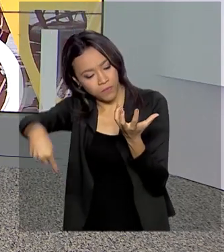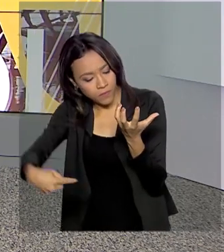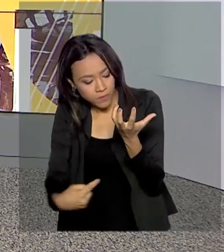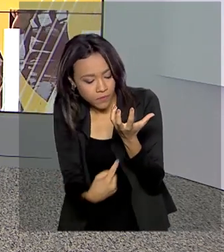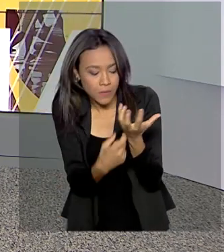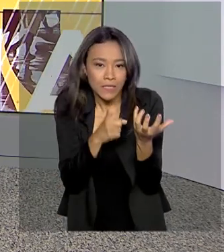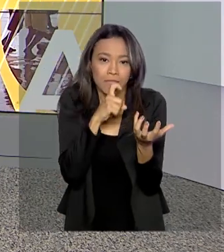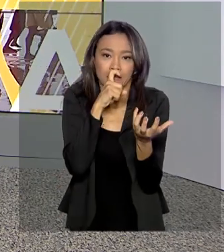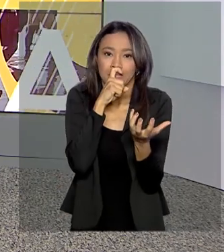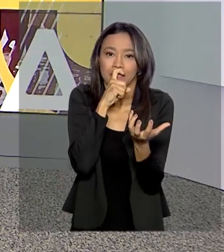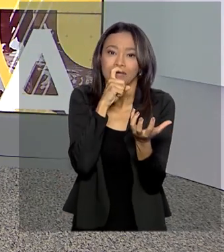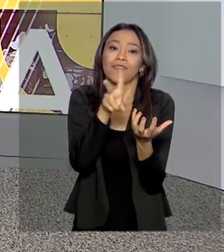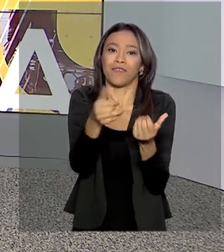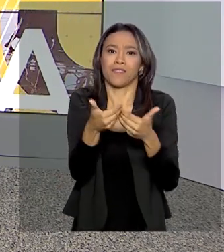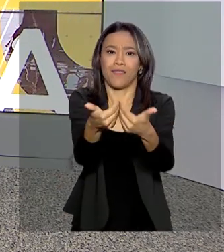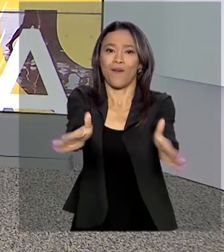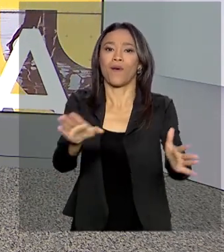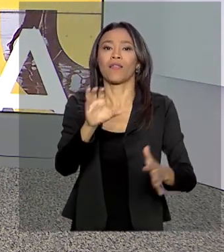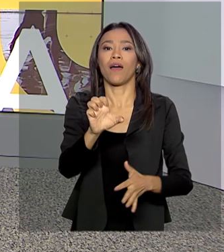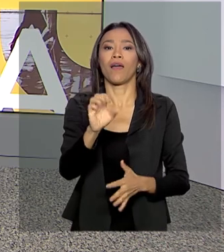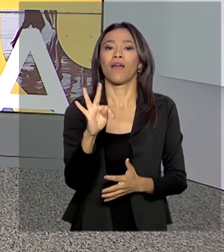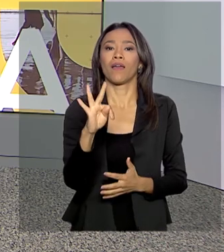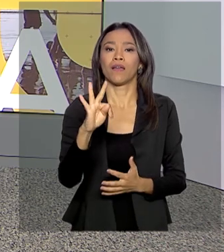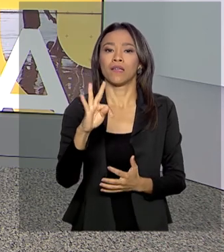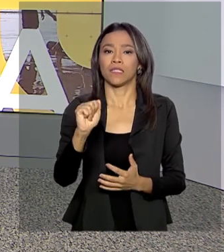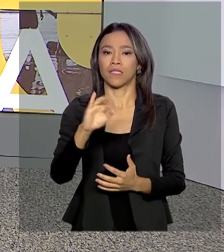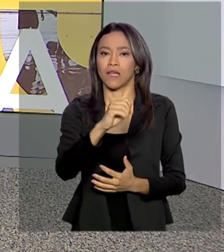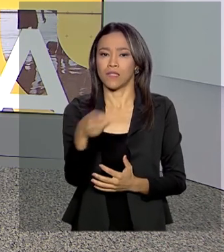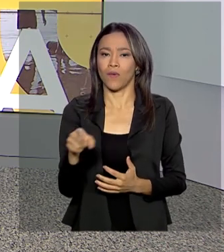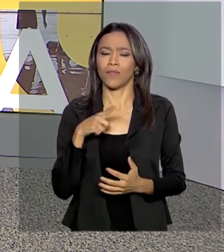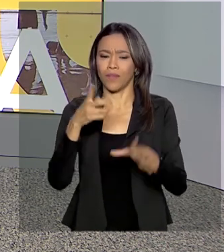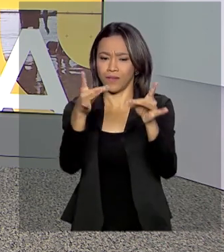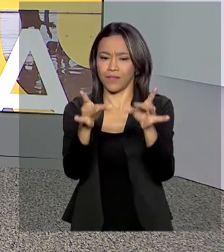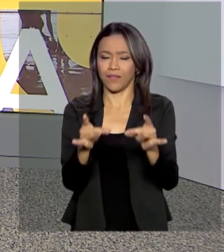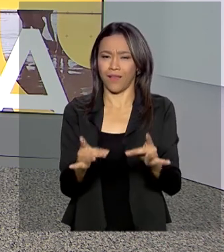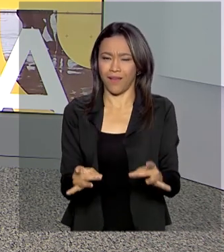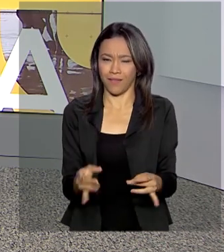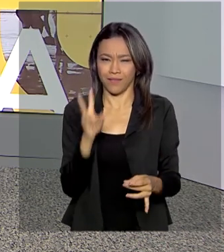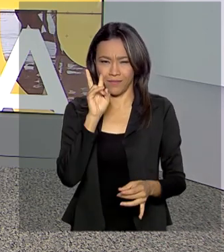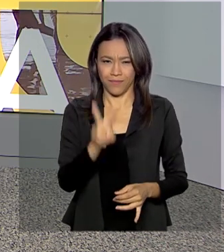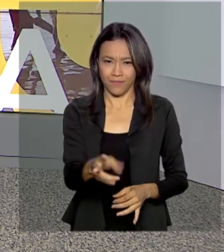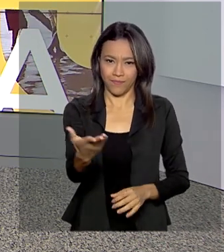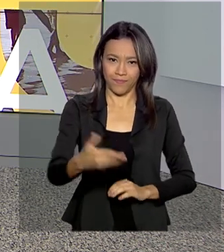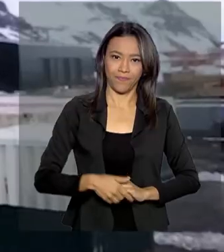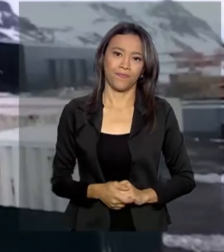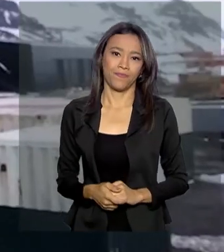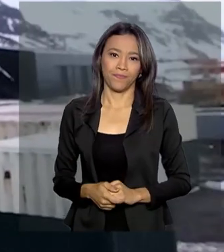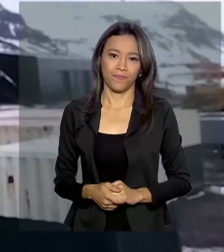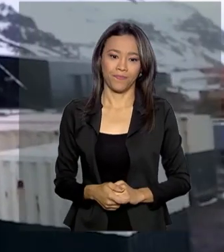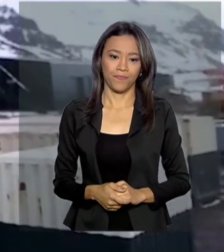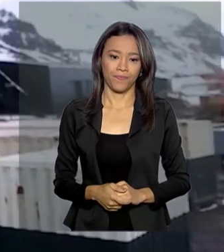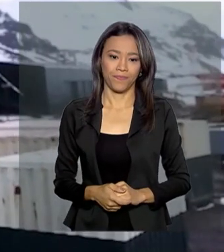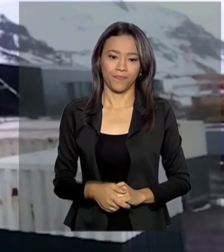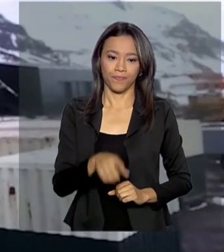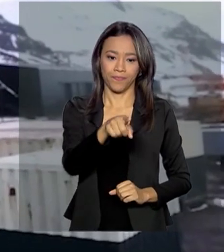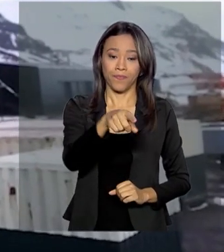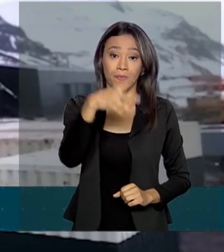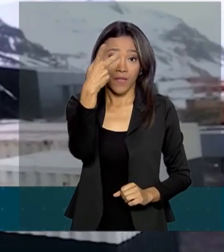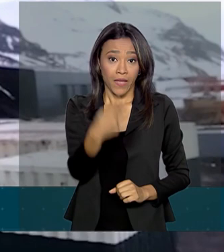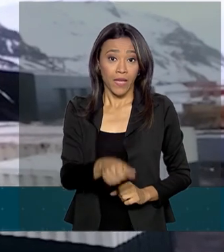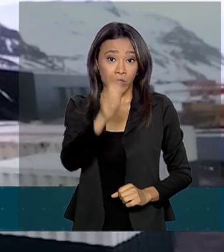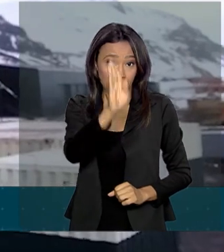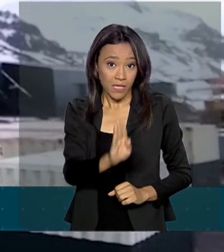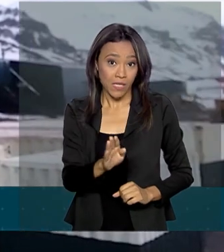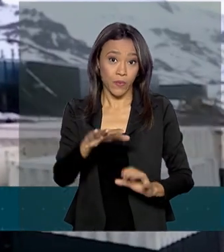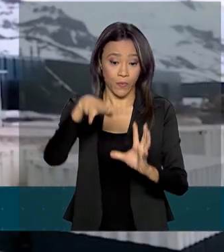Comandante Ferraz. Maurício de Almeida traz os detalhes direto do continente gelado. A base brasileira na